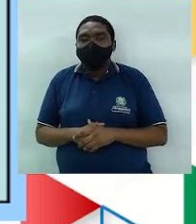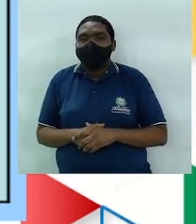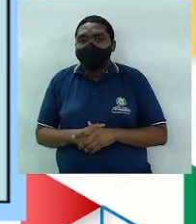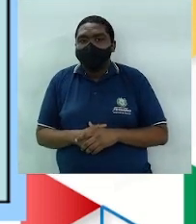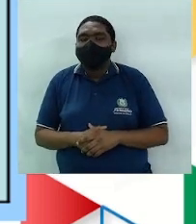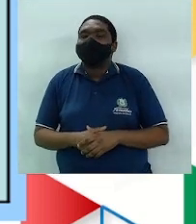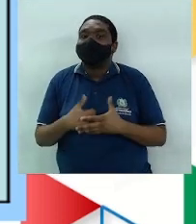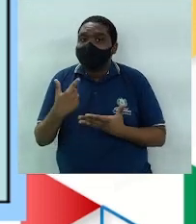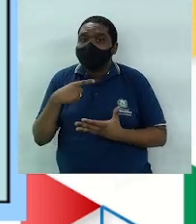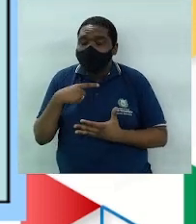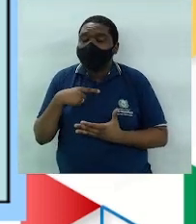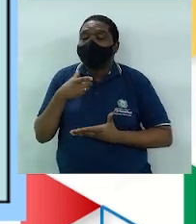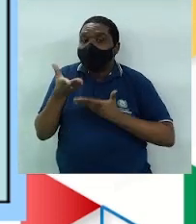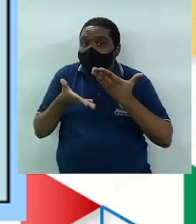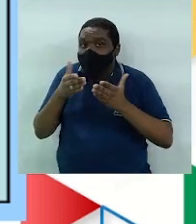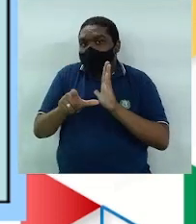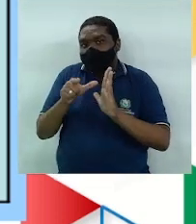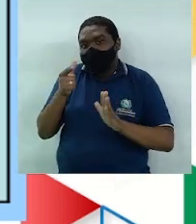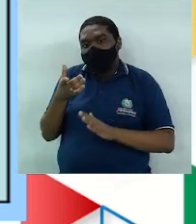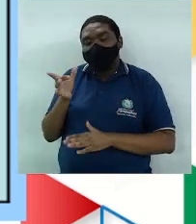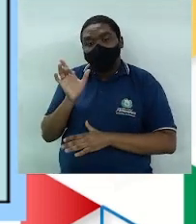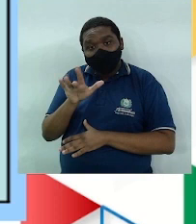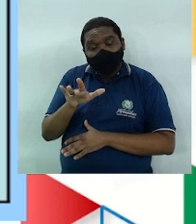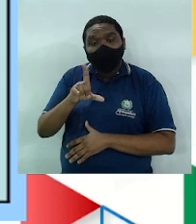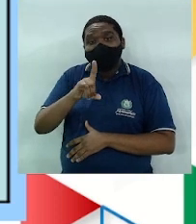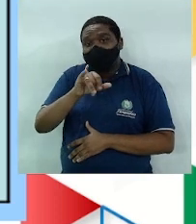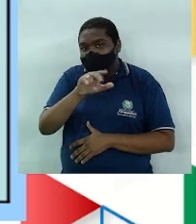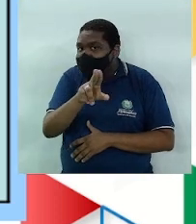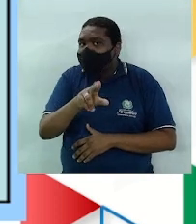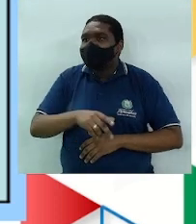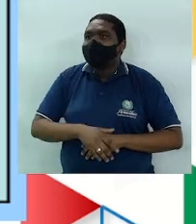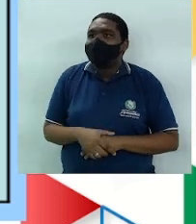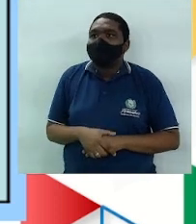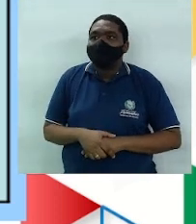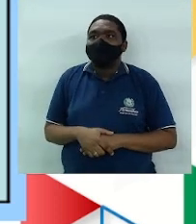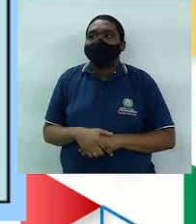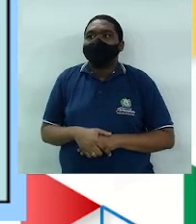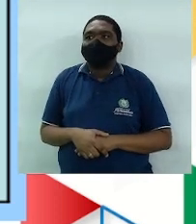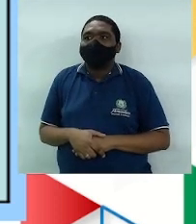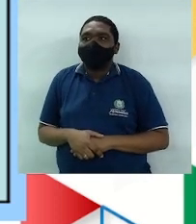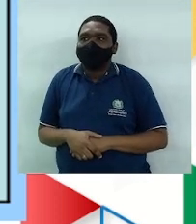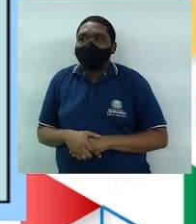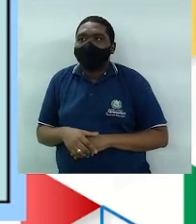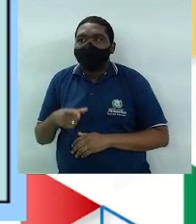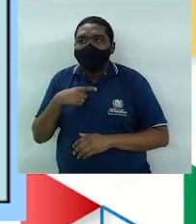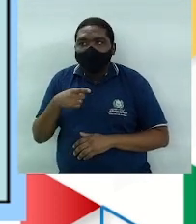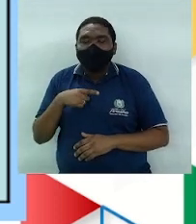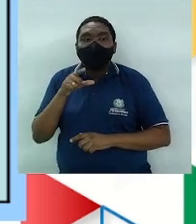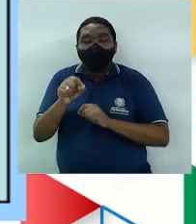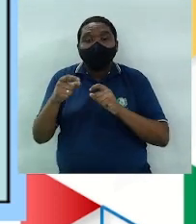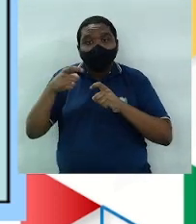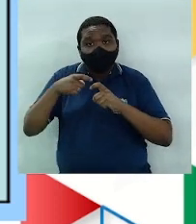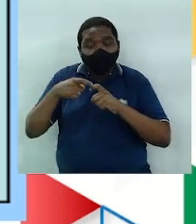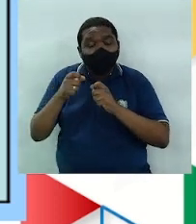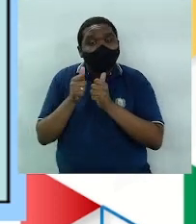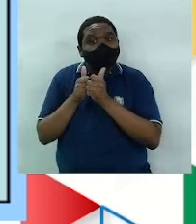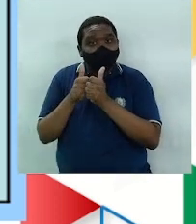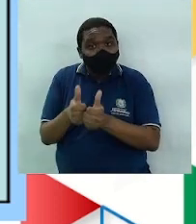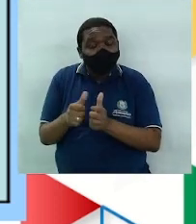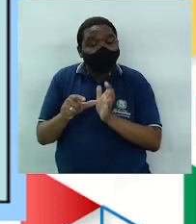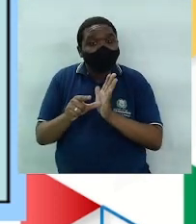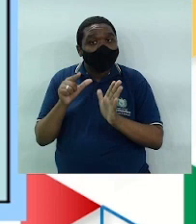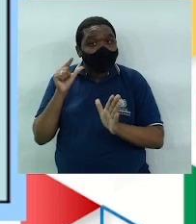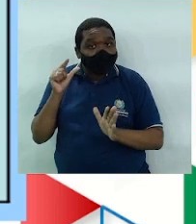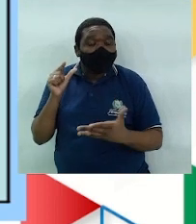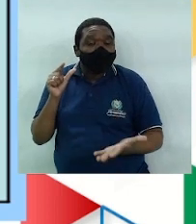deve ser tratada antes da colocação do DIU. Exige um acompanhamento médico periódico